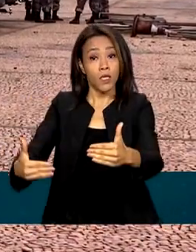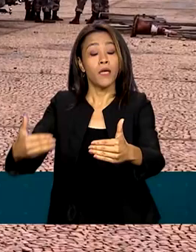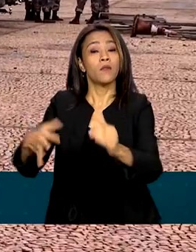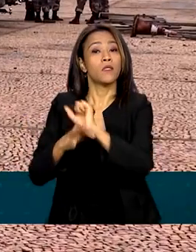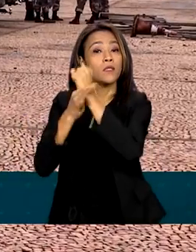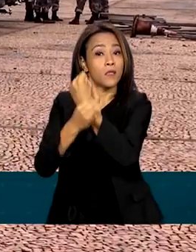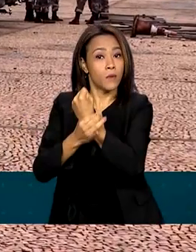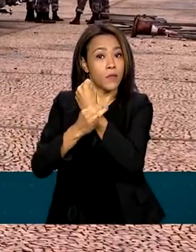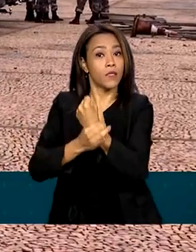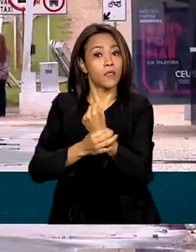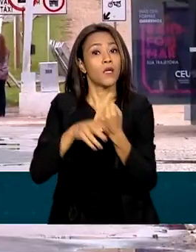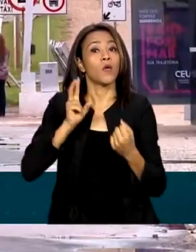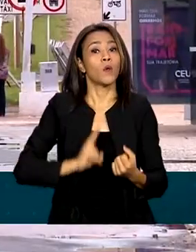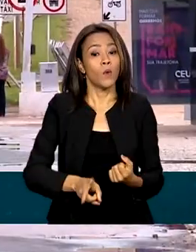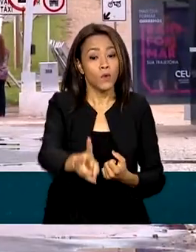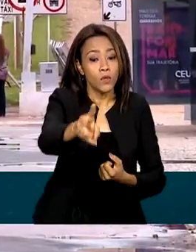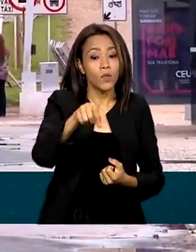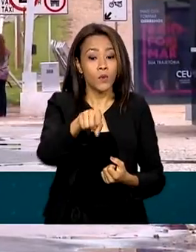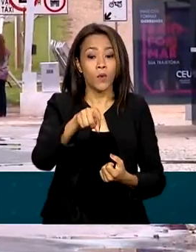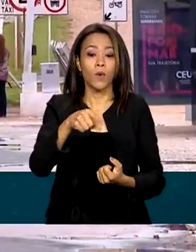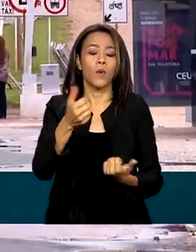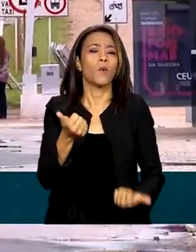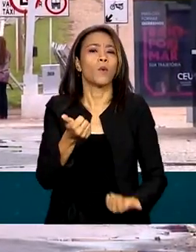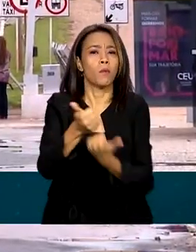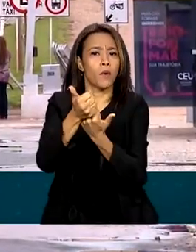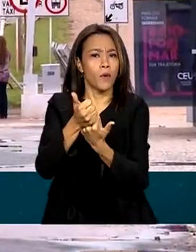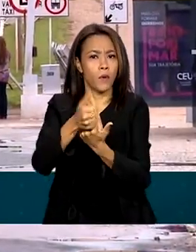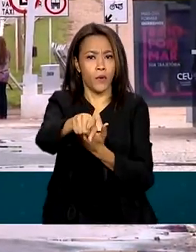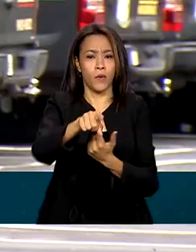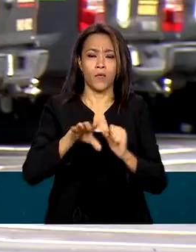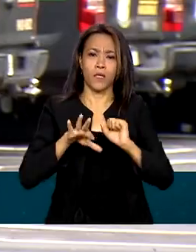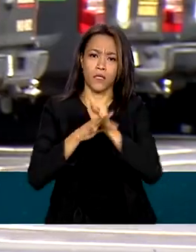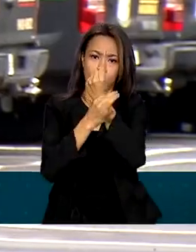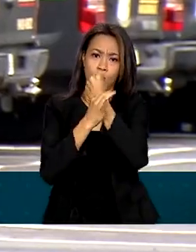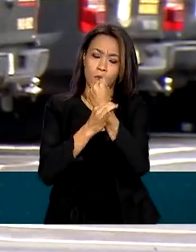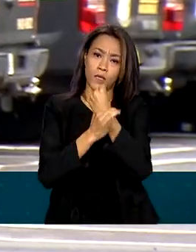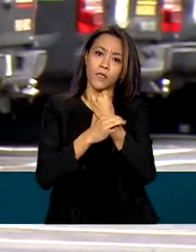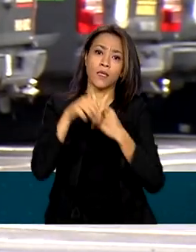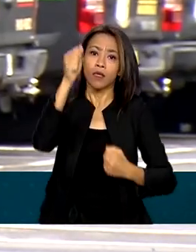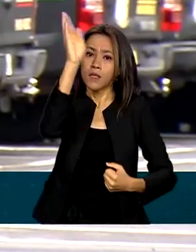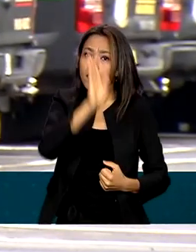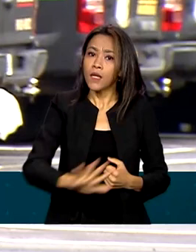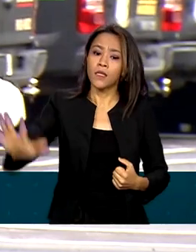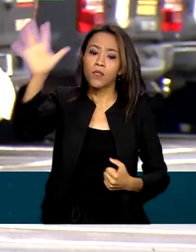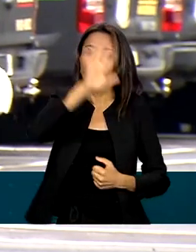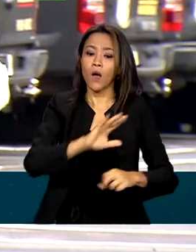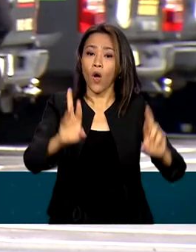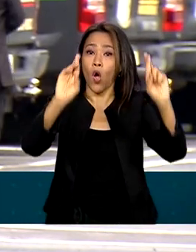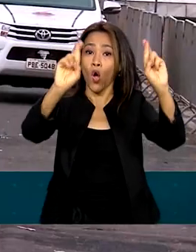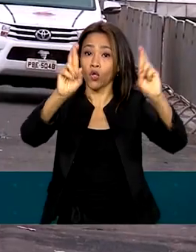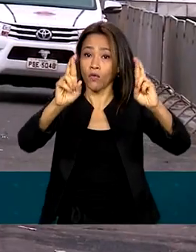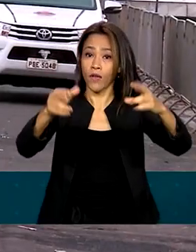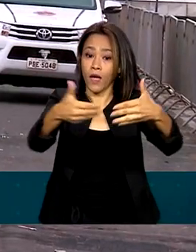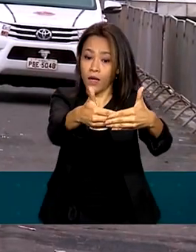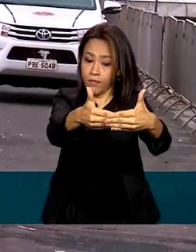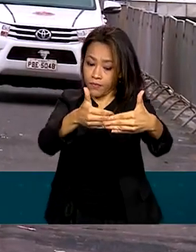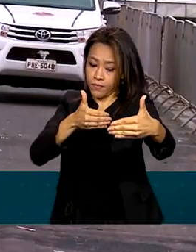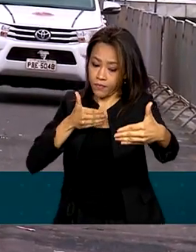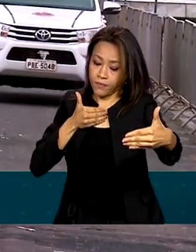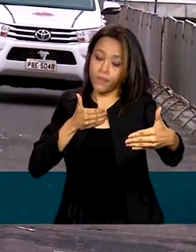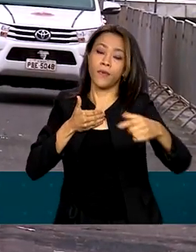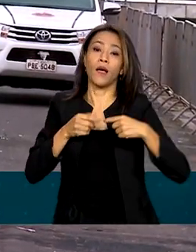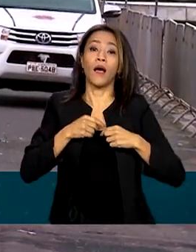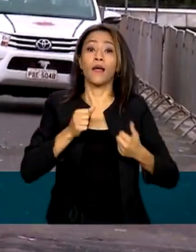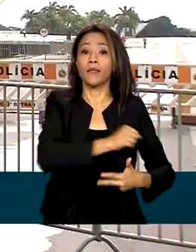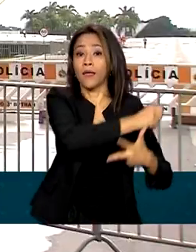prorrogação do emprego da Força Nacional de Segurança Pública entre a rodoviária do Plano Piloto e a Praça dos Três